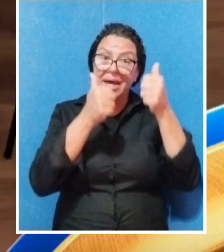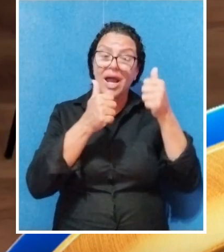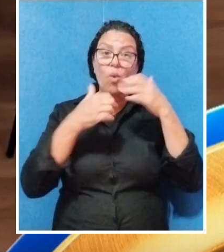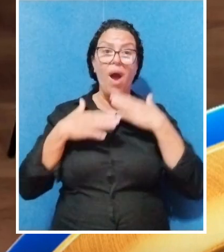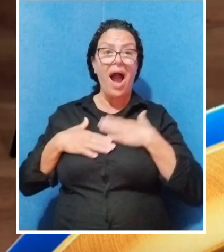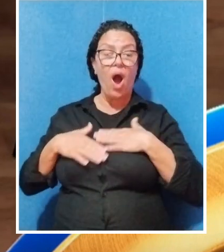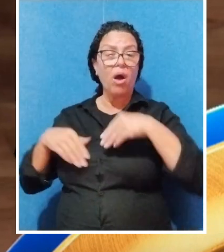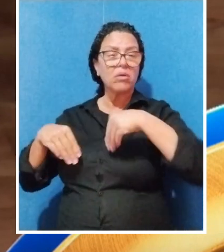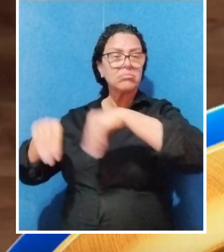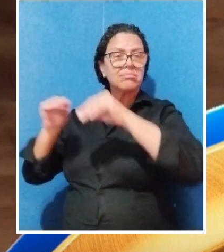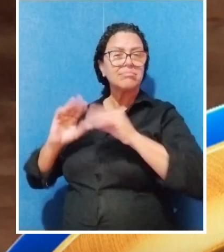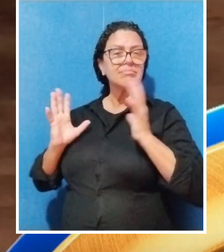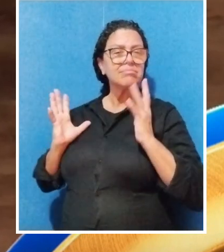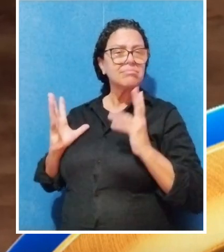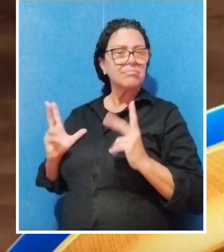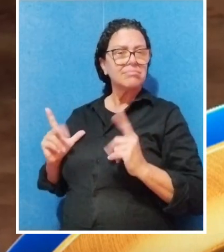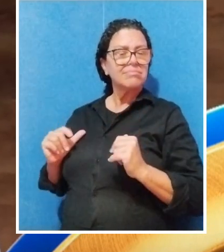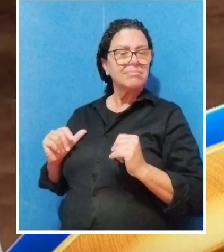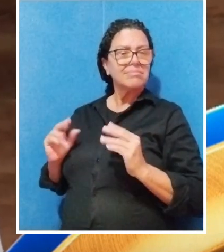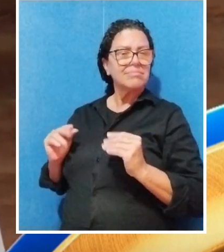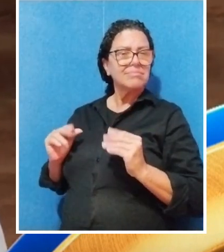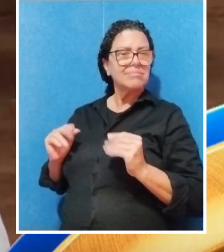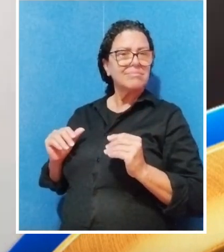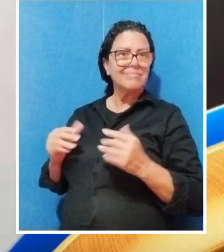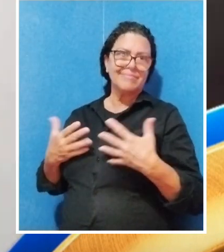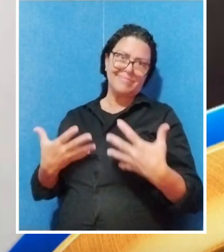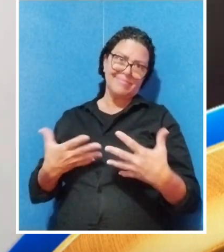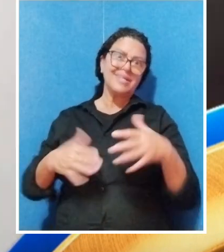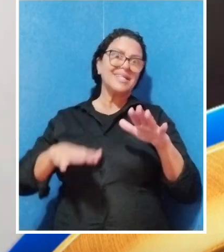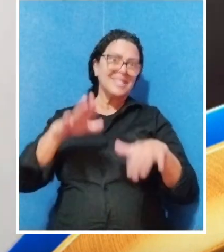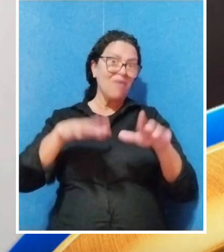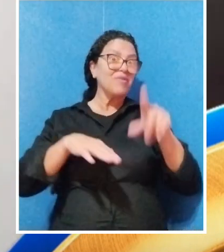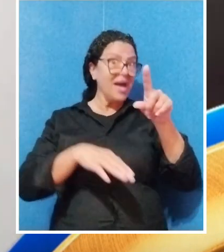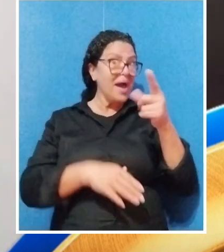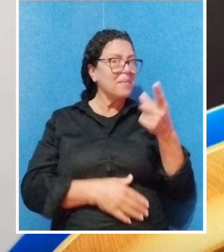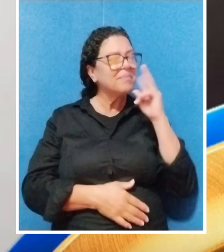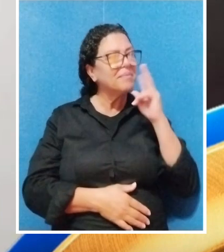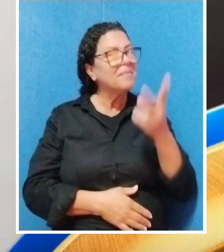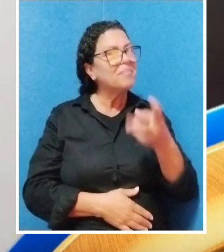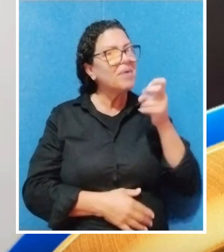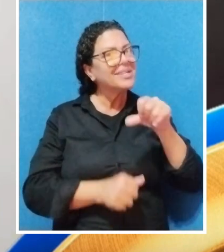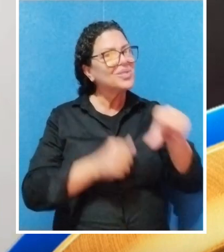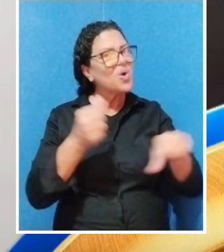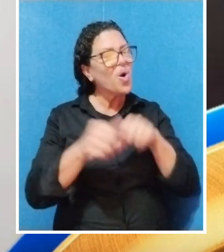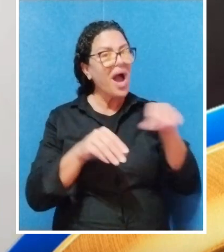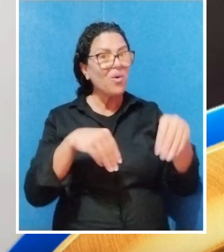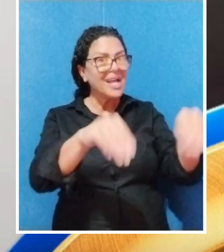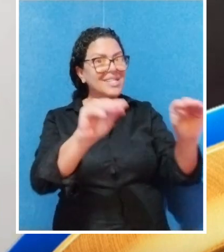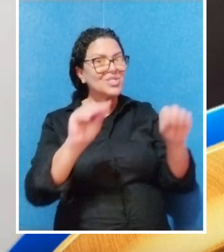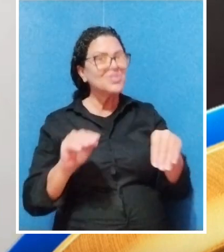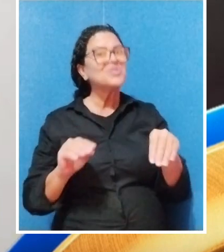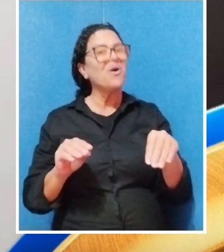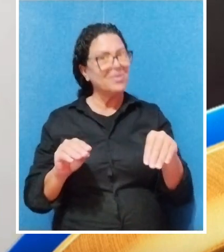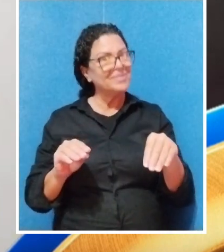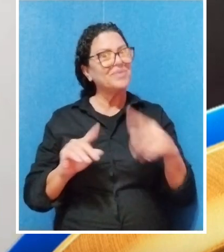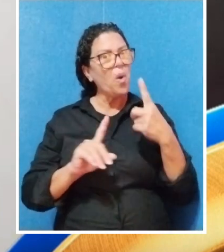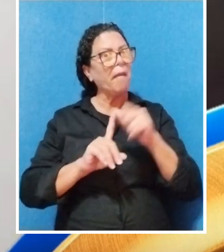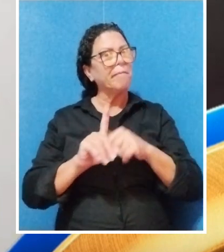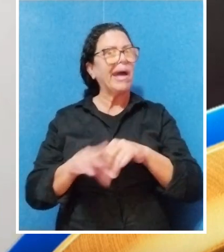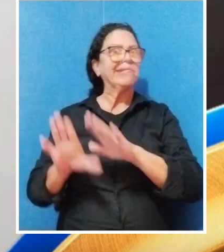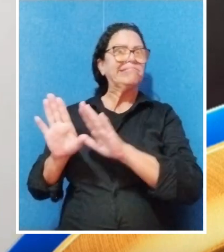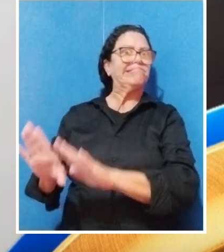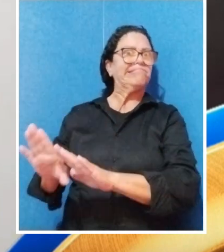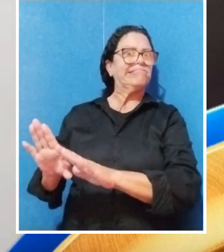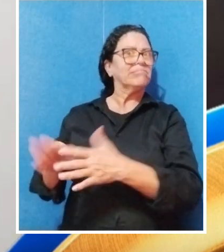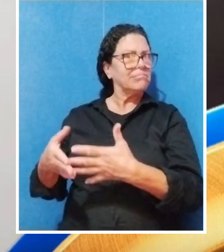melhor quando suas roupas de cama estavam limpas e frescas. Oh, talvez seja um sinal para você trocar seu lençol de já